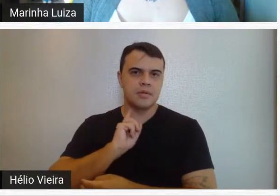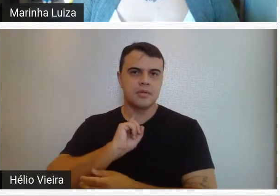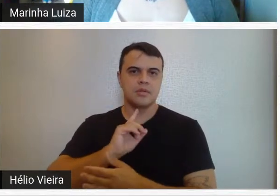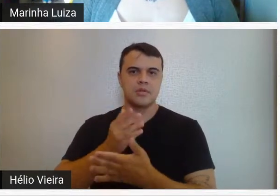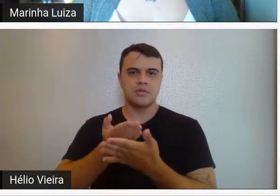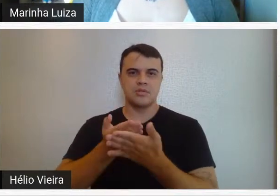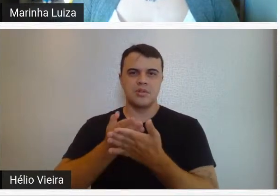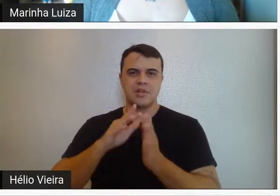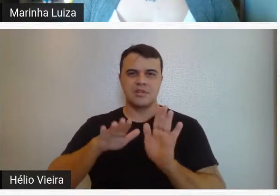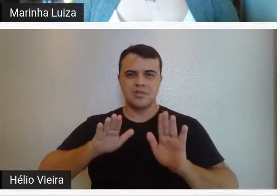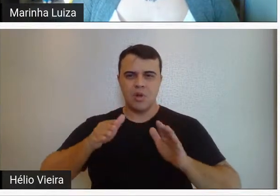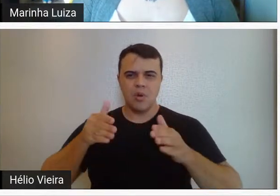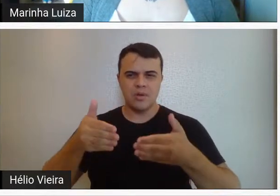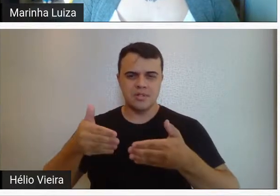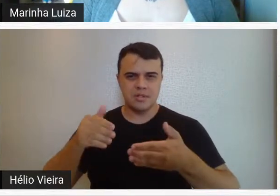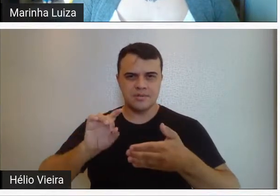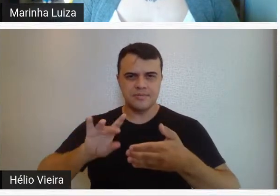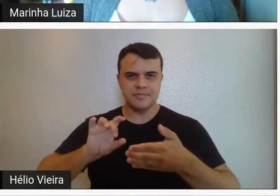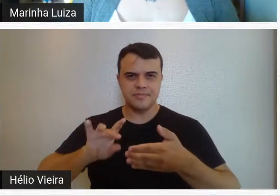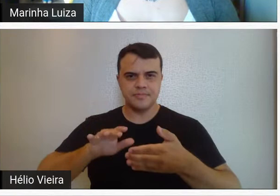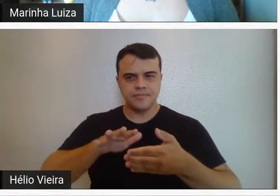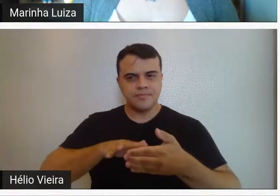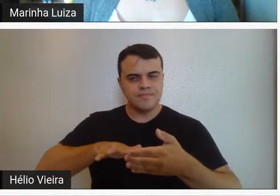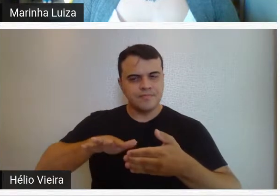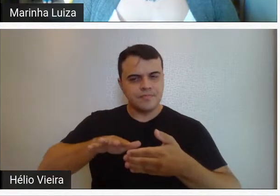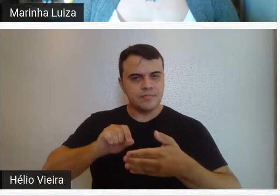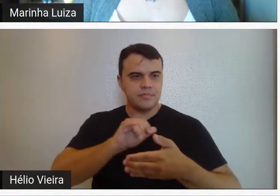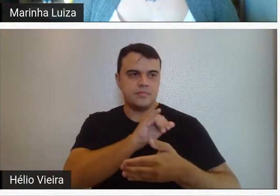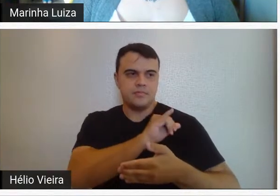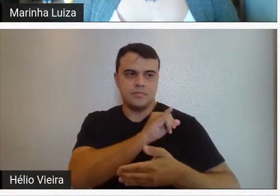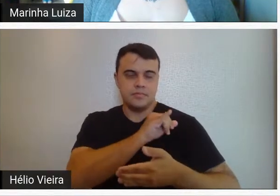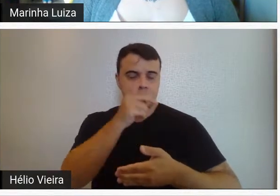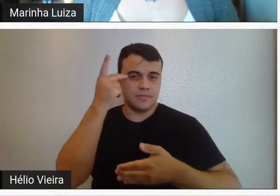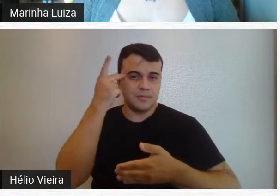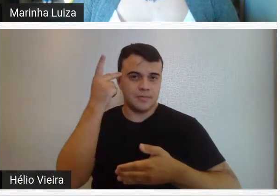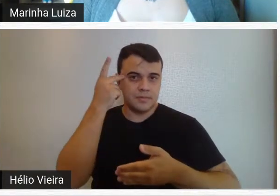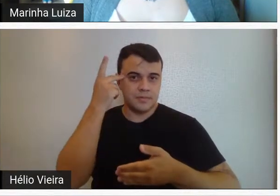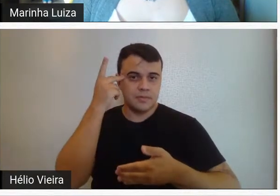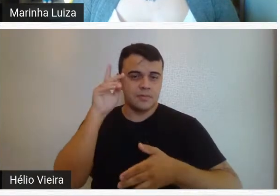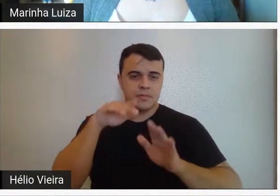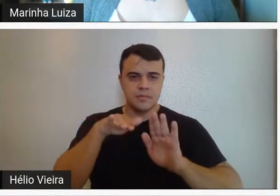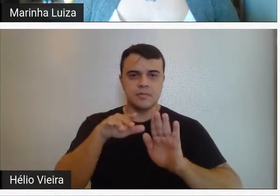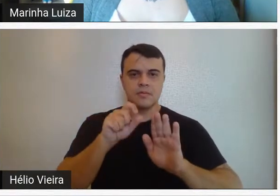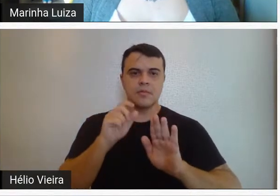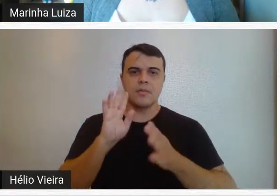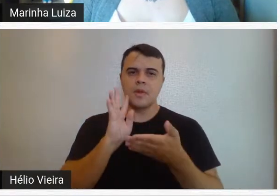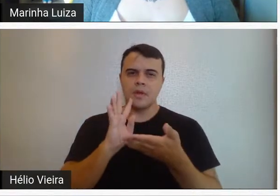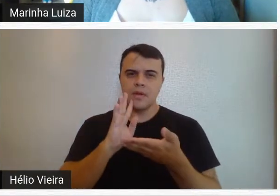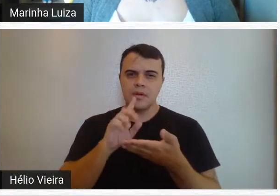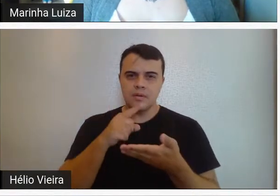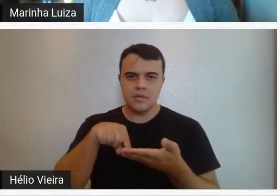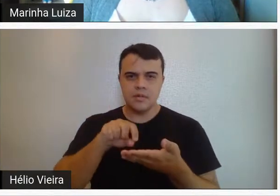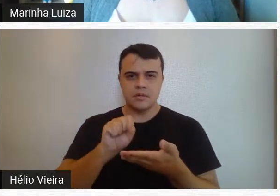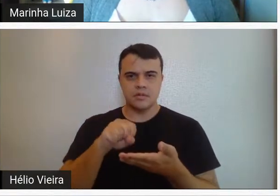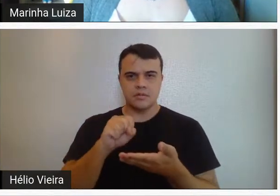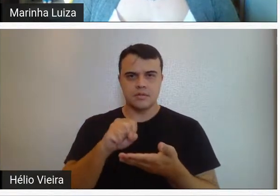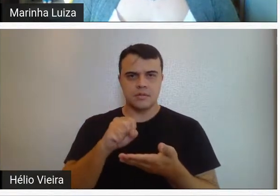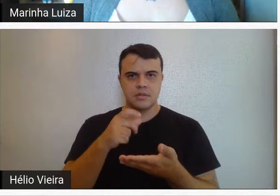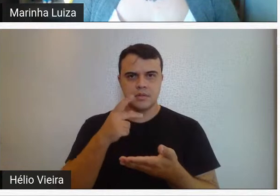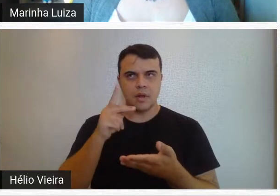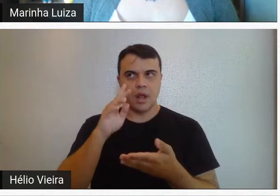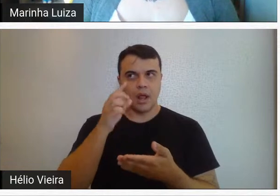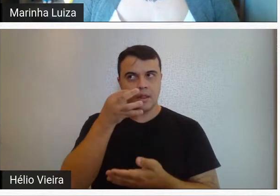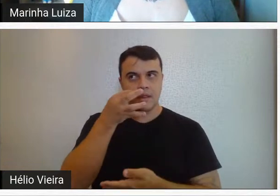estudos se concentram muito nessa hegemonia de Rio e de São Paulo, mas é legal a gente estar